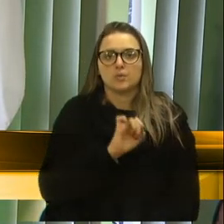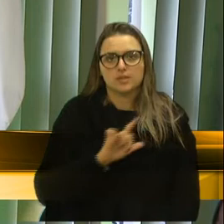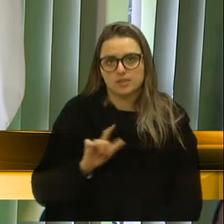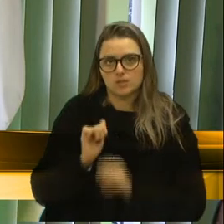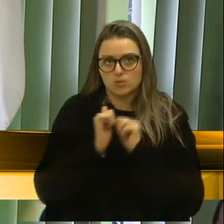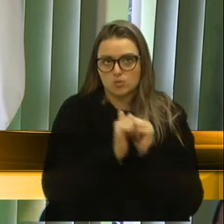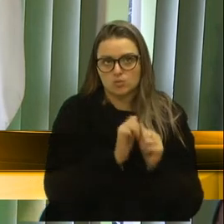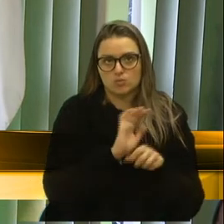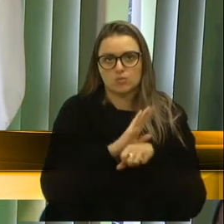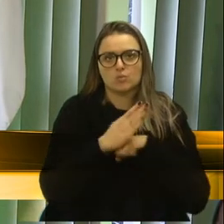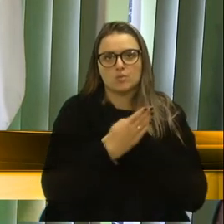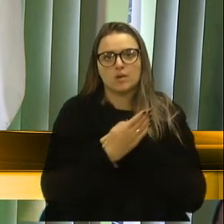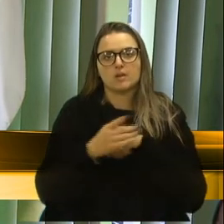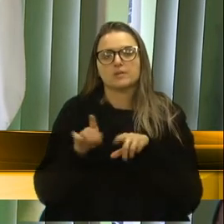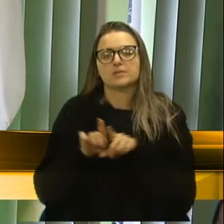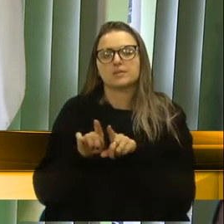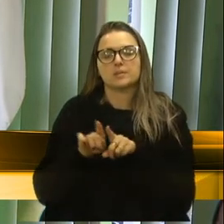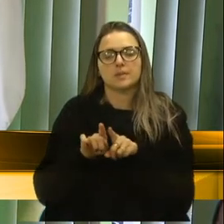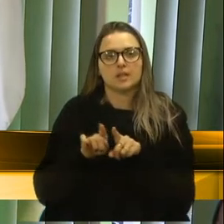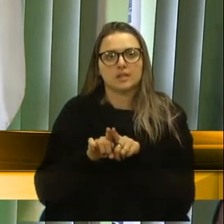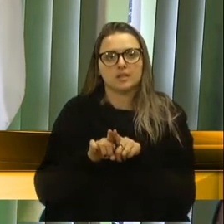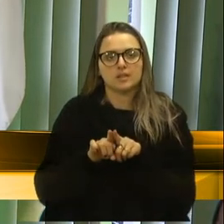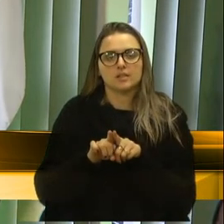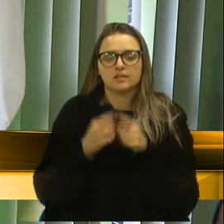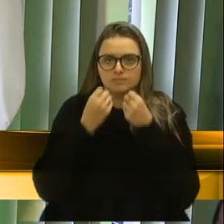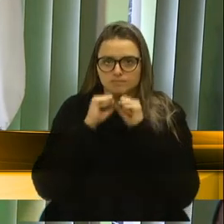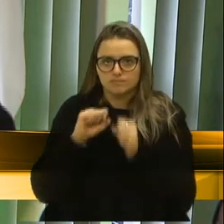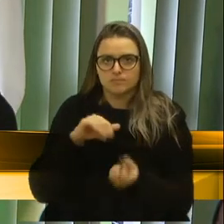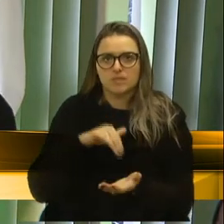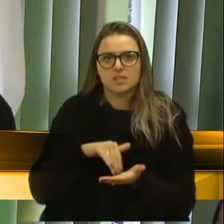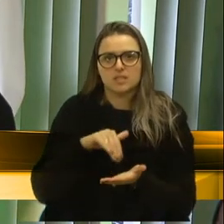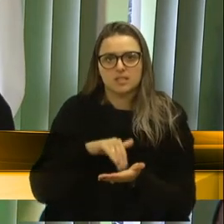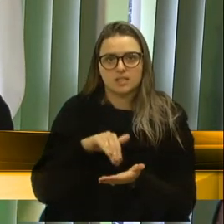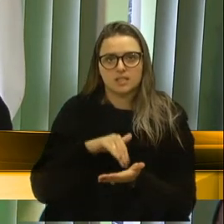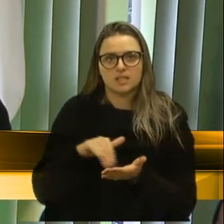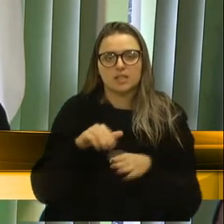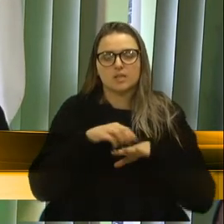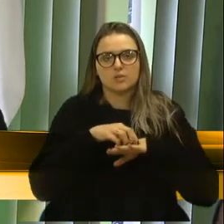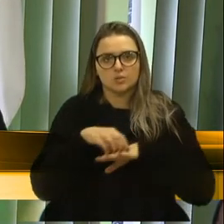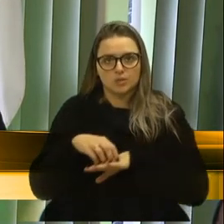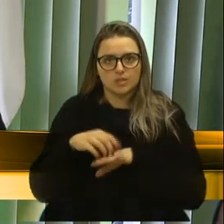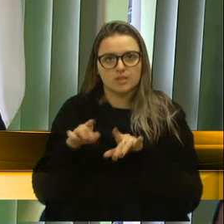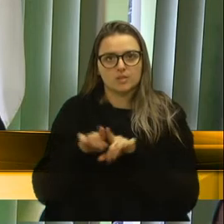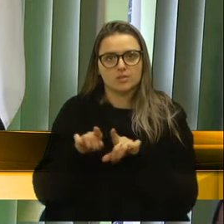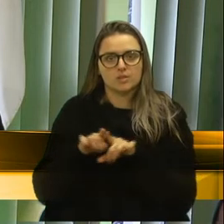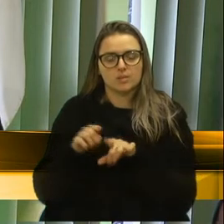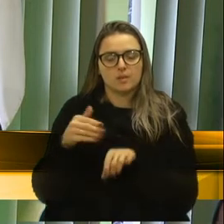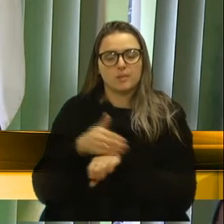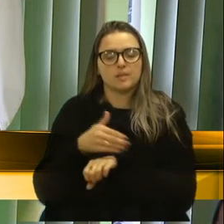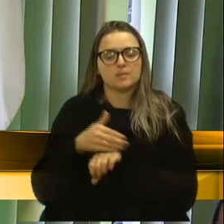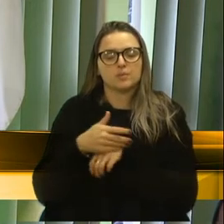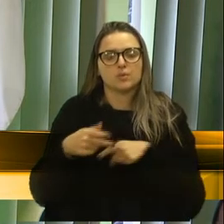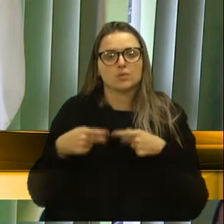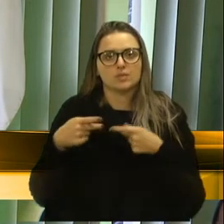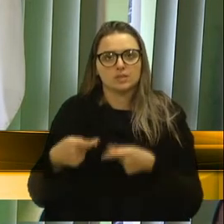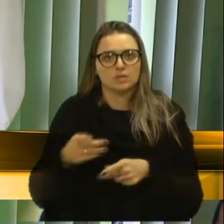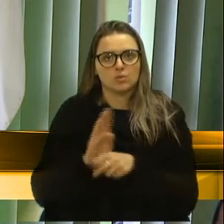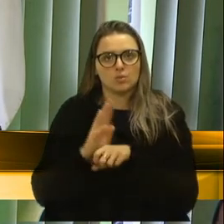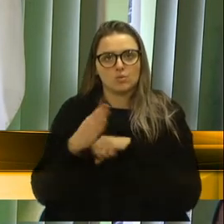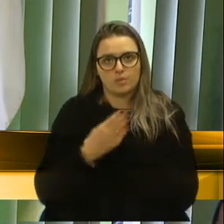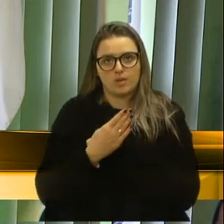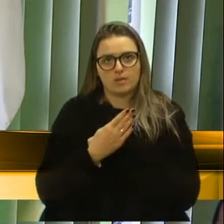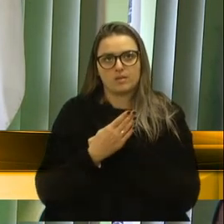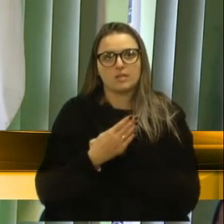levou o secretário, o pessoal do trânsito também estiveram visitando o nosso bairro, enfim,